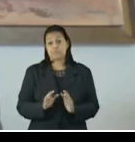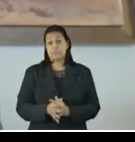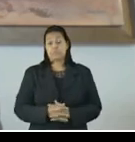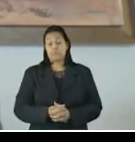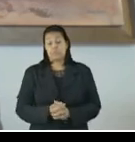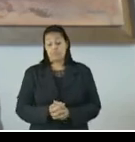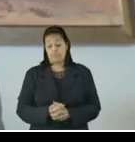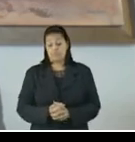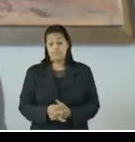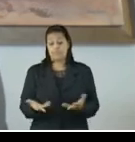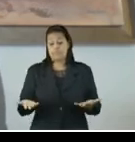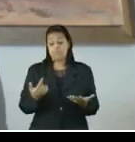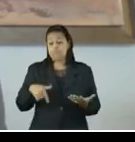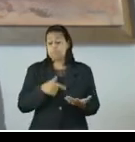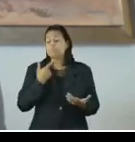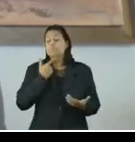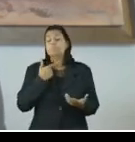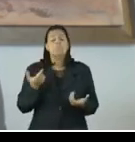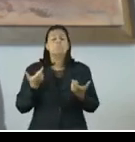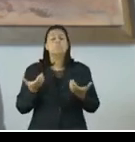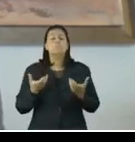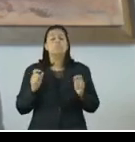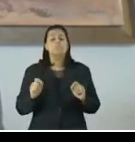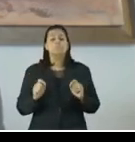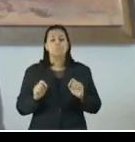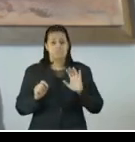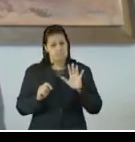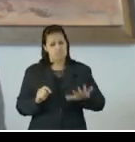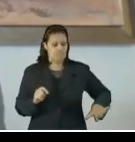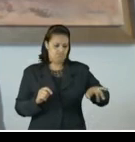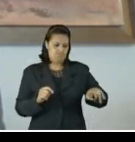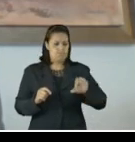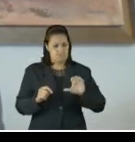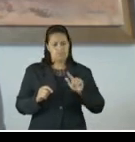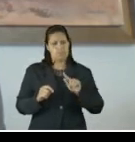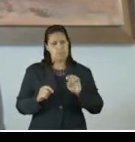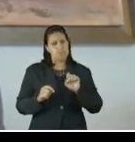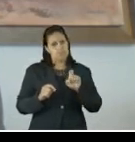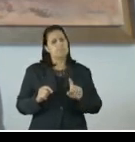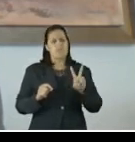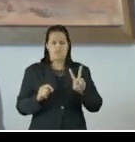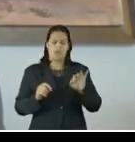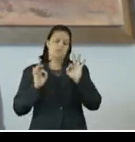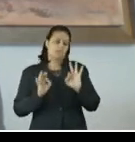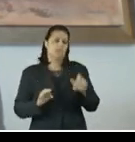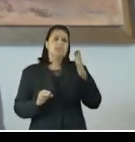o que se pretende aqui, claro, que a Seja Secco vai, ao definir a matriz que